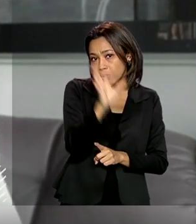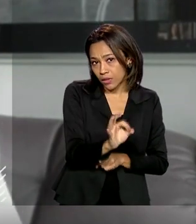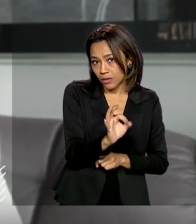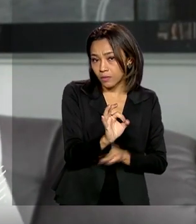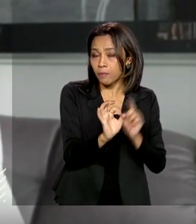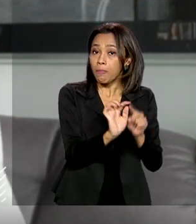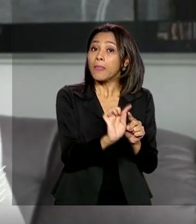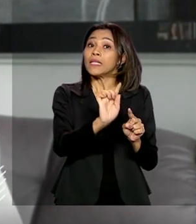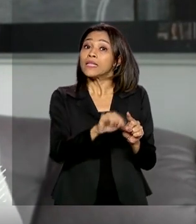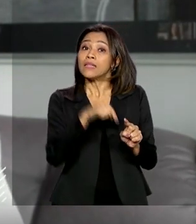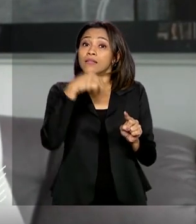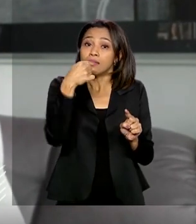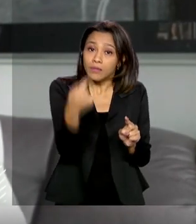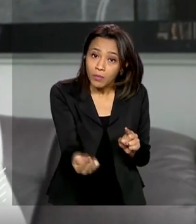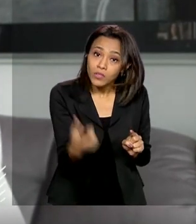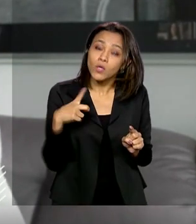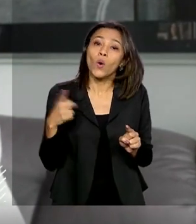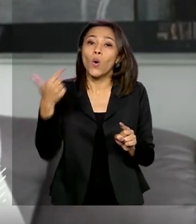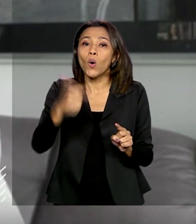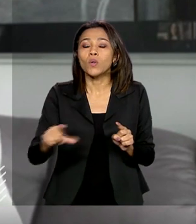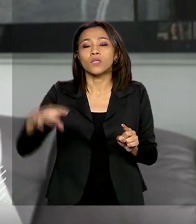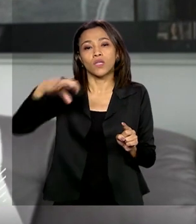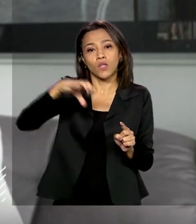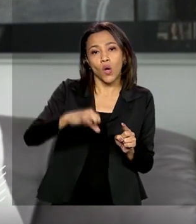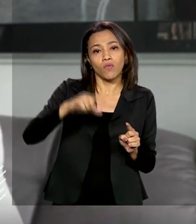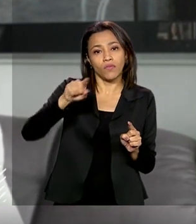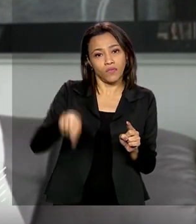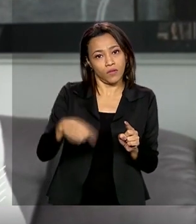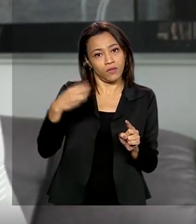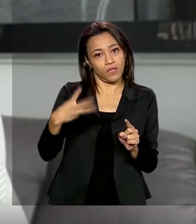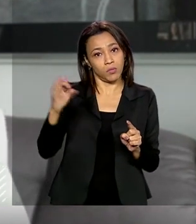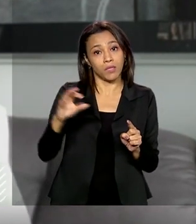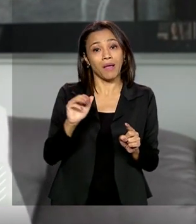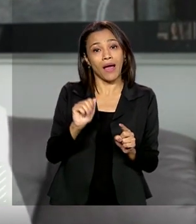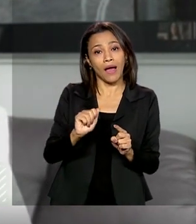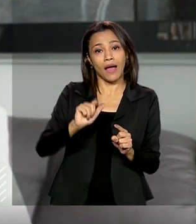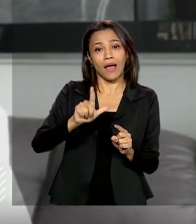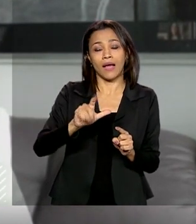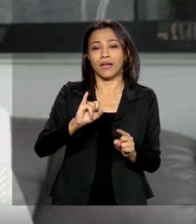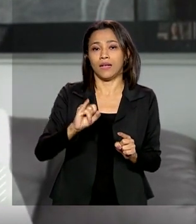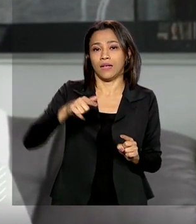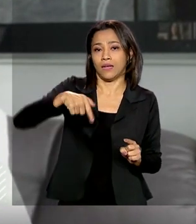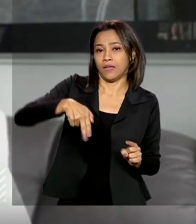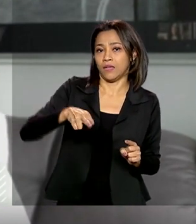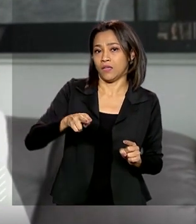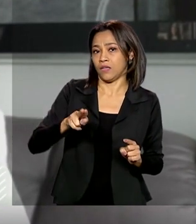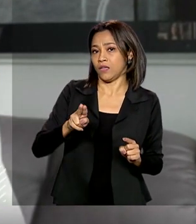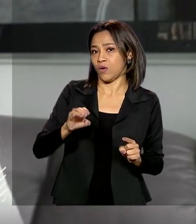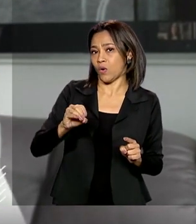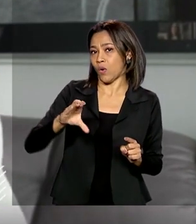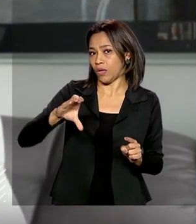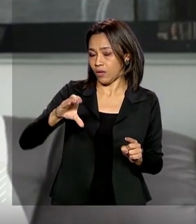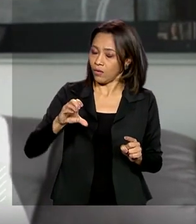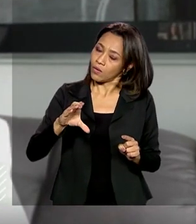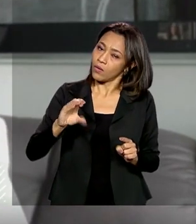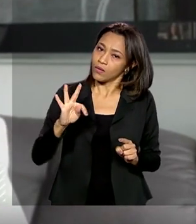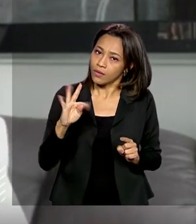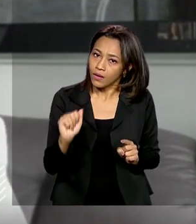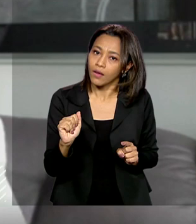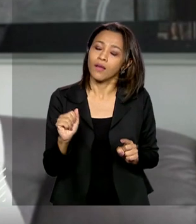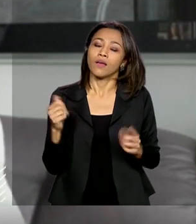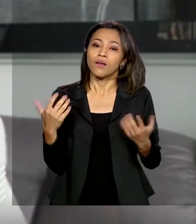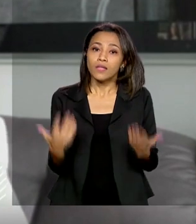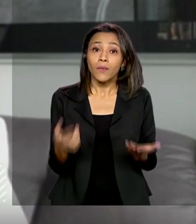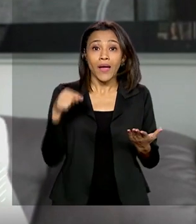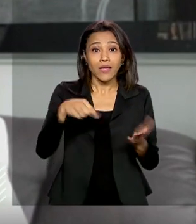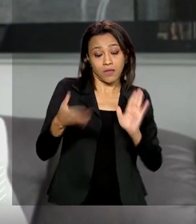partir do lucro real, já é uma alíquota de 9,25%. Então, já tem claro, assim que essa proposta de CBS